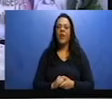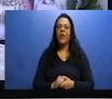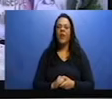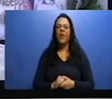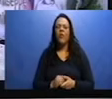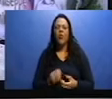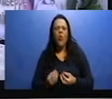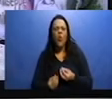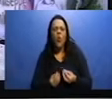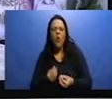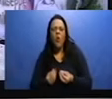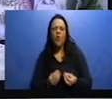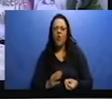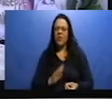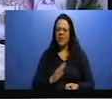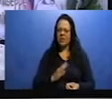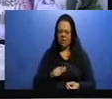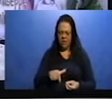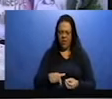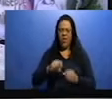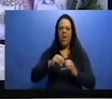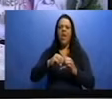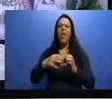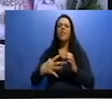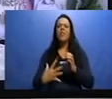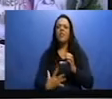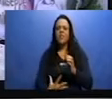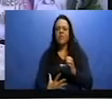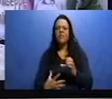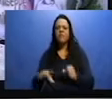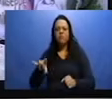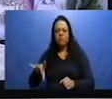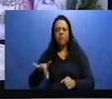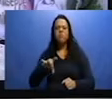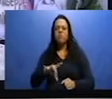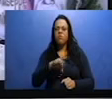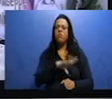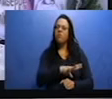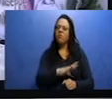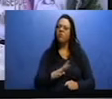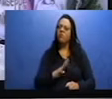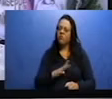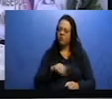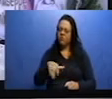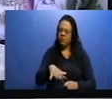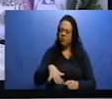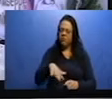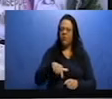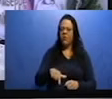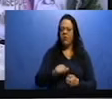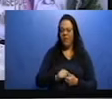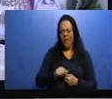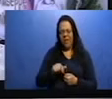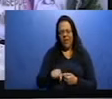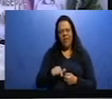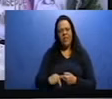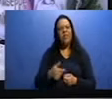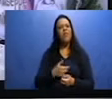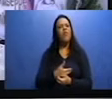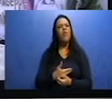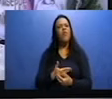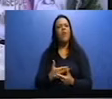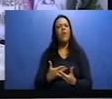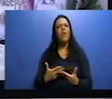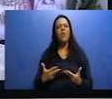cidade. Vamos falar aí das características específicas que cada cidade tem. As cidades, elas têm muitas coisas em comum. A gente